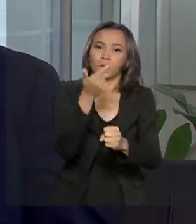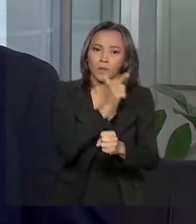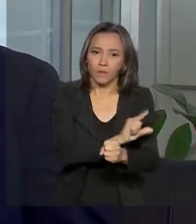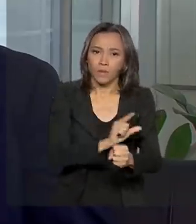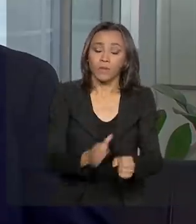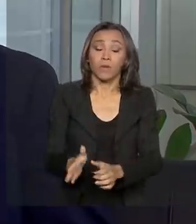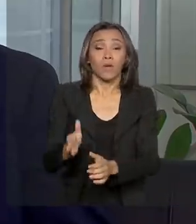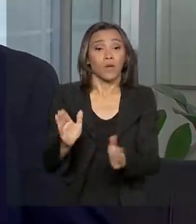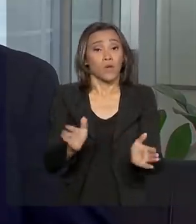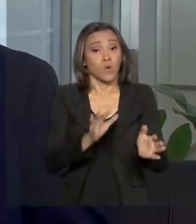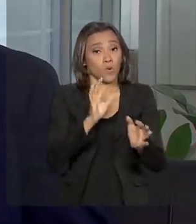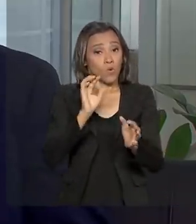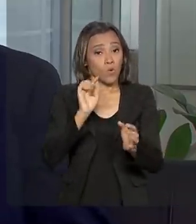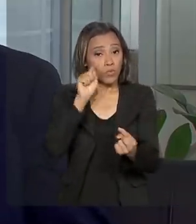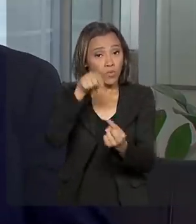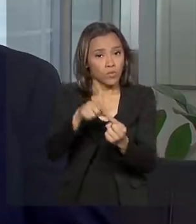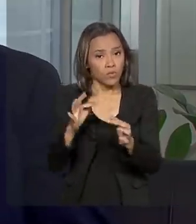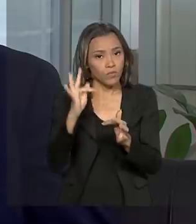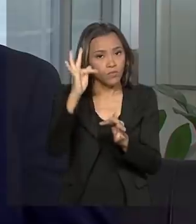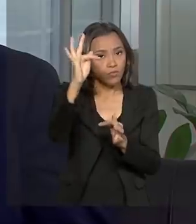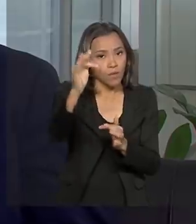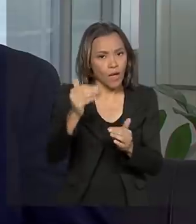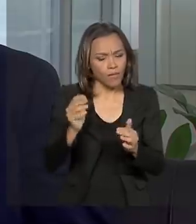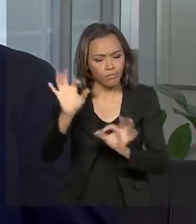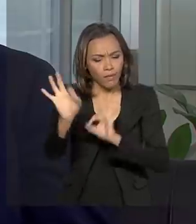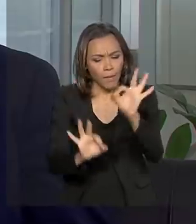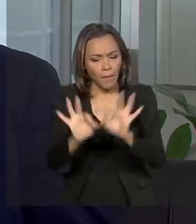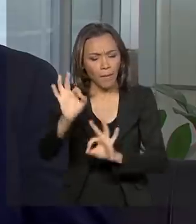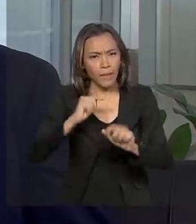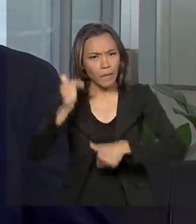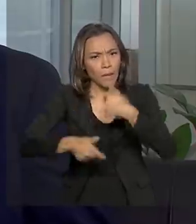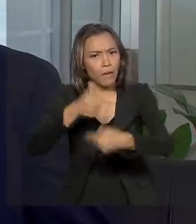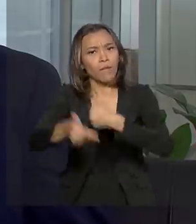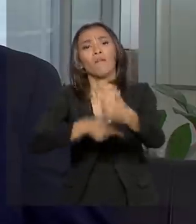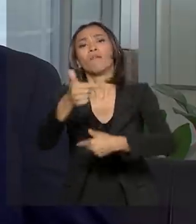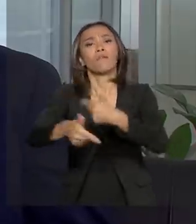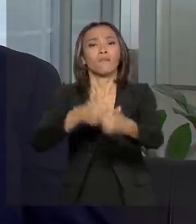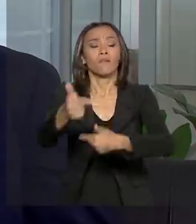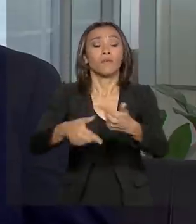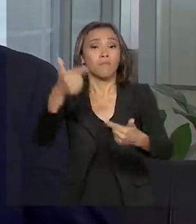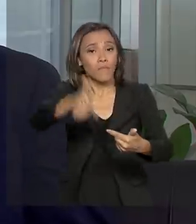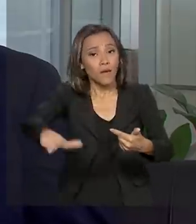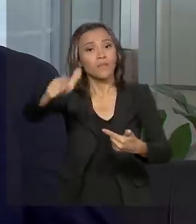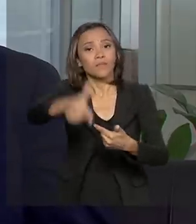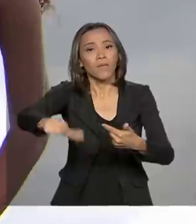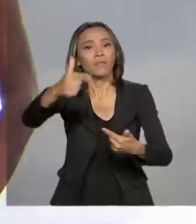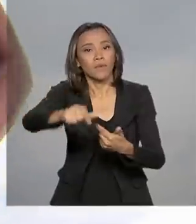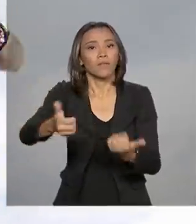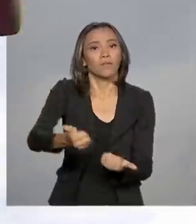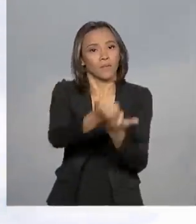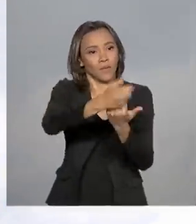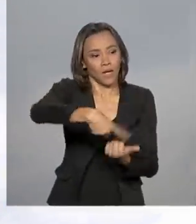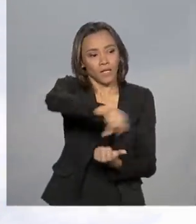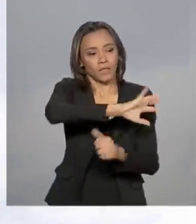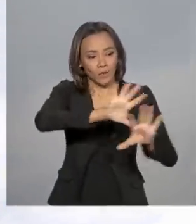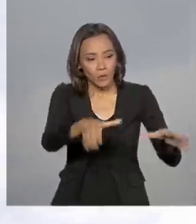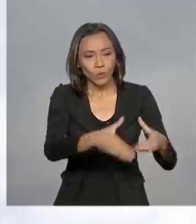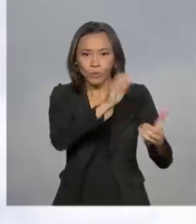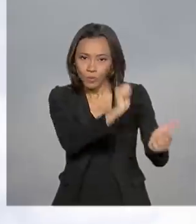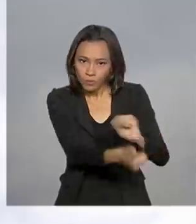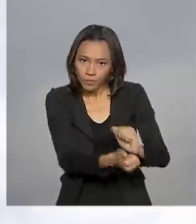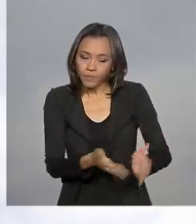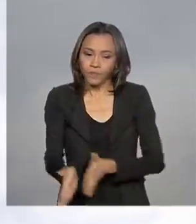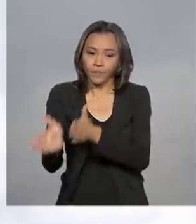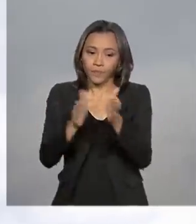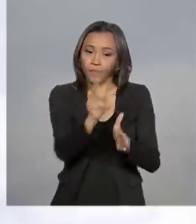expectativa é trabalhar na ampliação desse recurso para atender exatamente cada vez mais o nosso público. Seguindo o caminho de Caio,